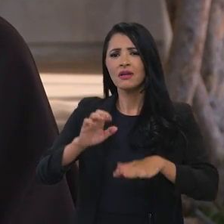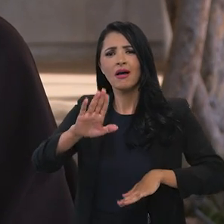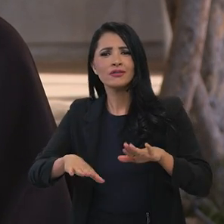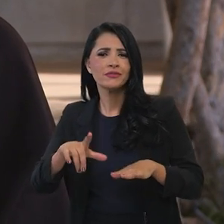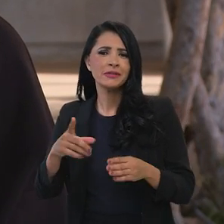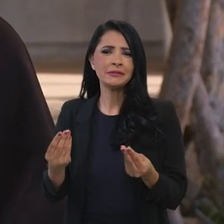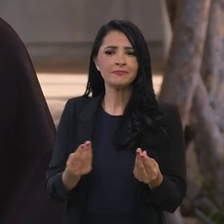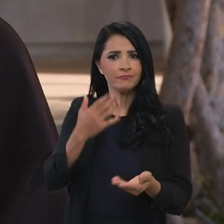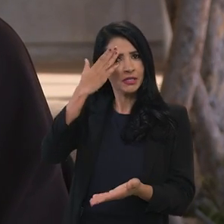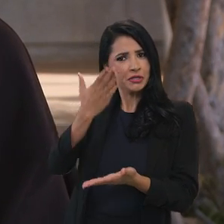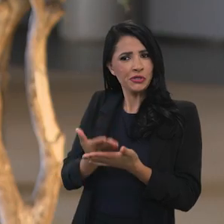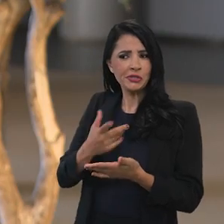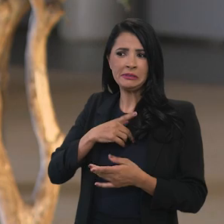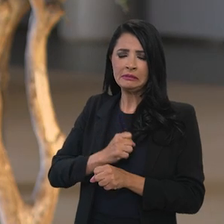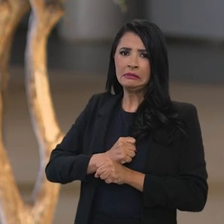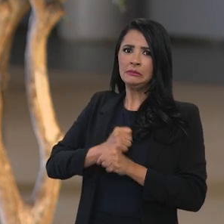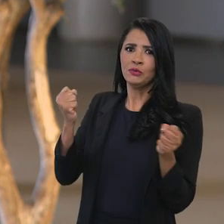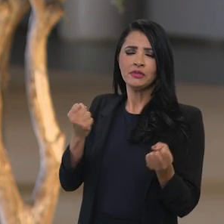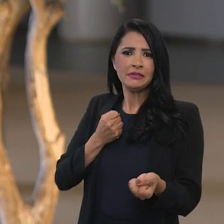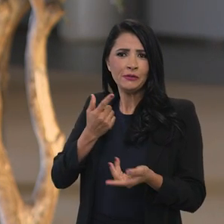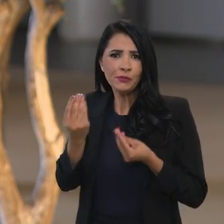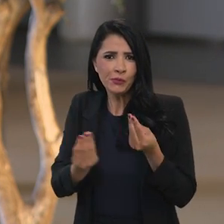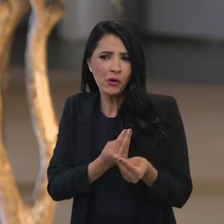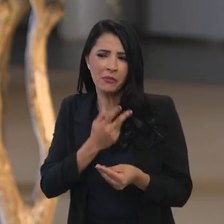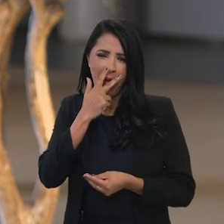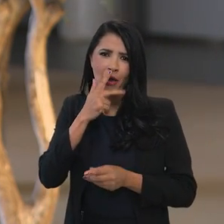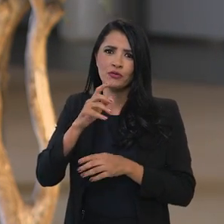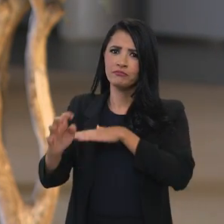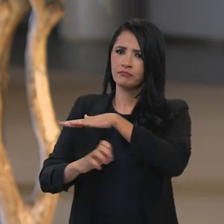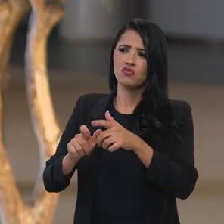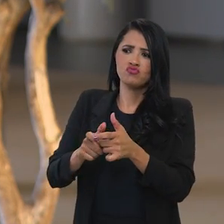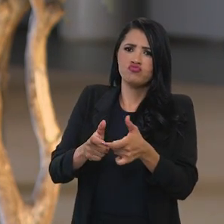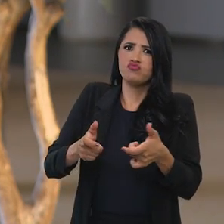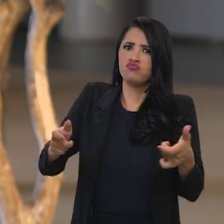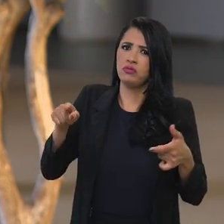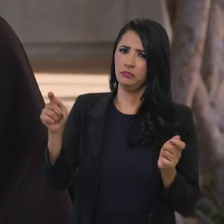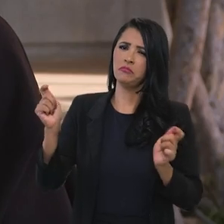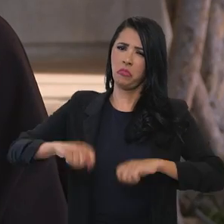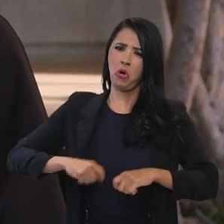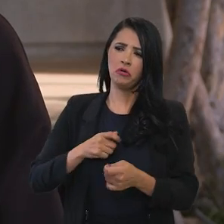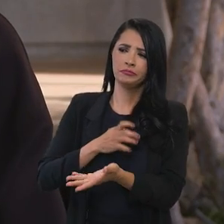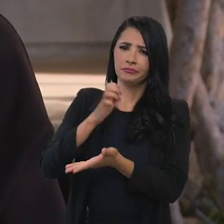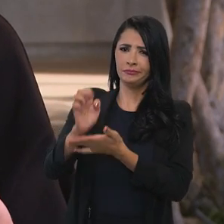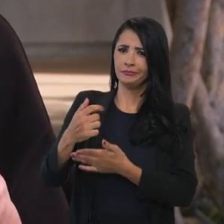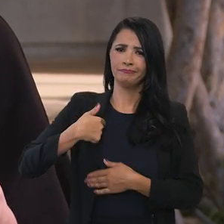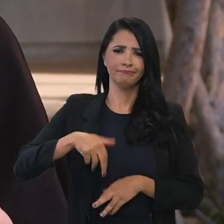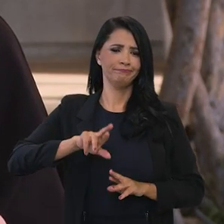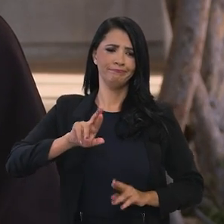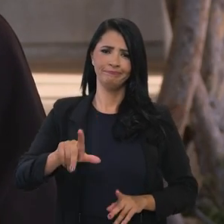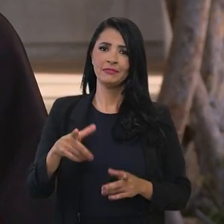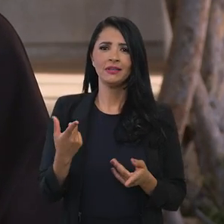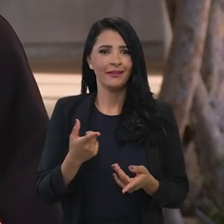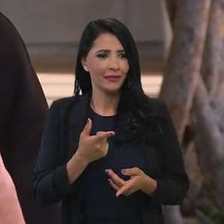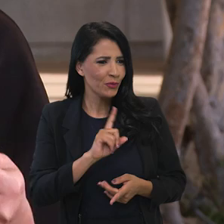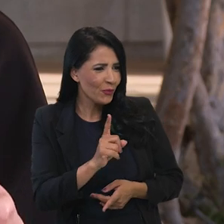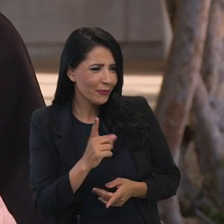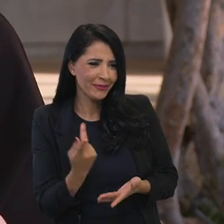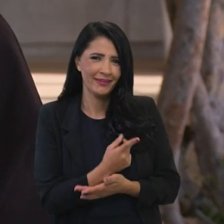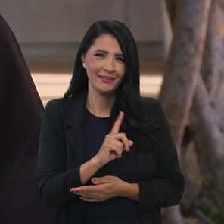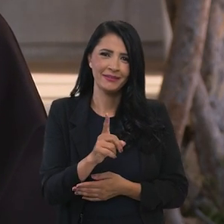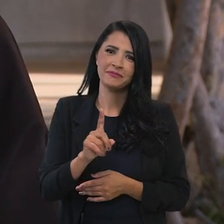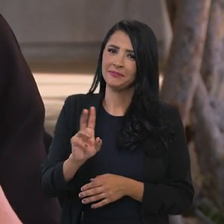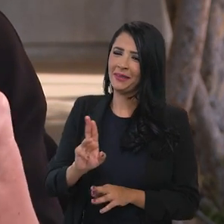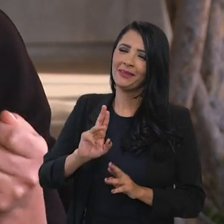também encurtar o caminho, né, mostrar os atalhos, mostrar como é possível para uma empresa que, enfim, uma pequena